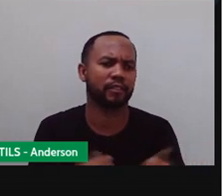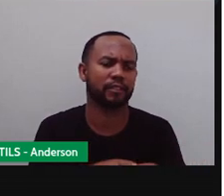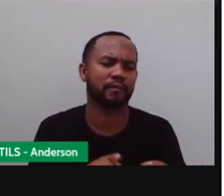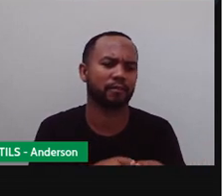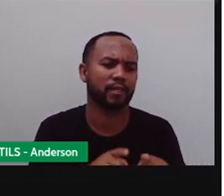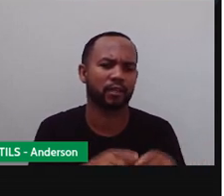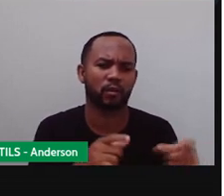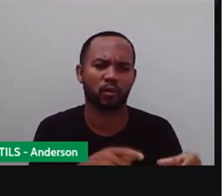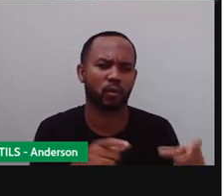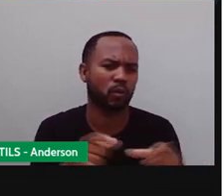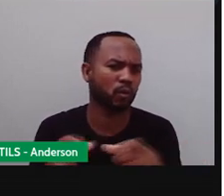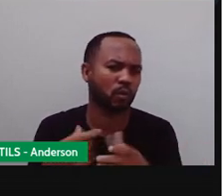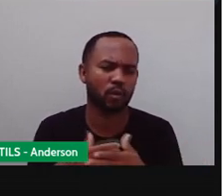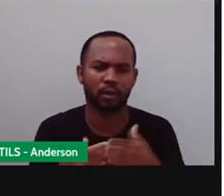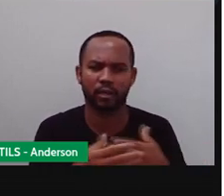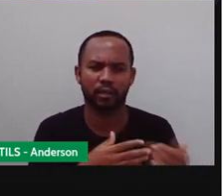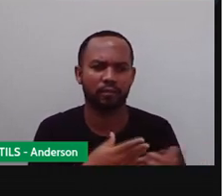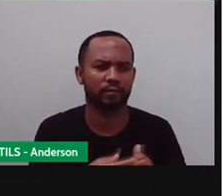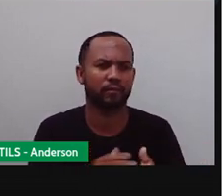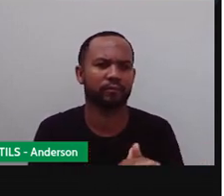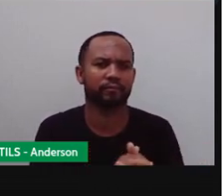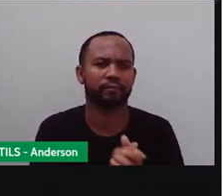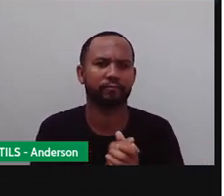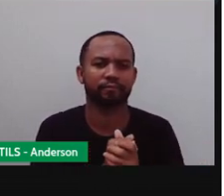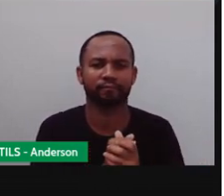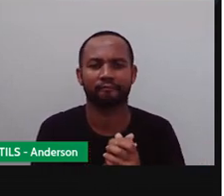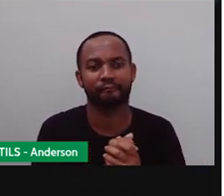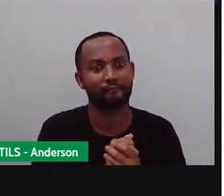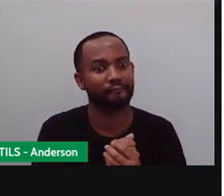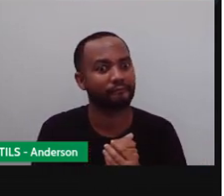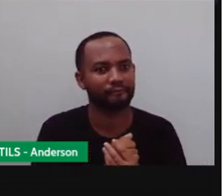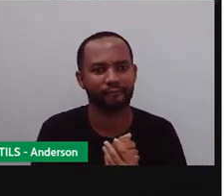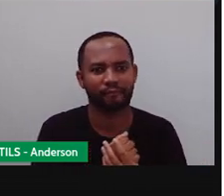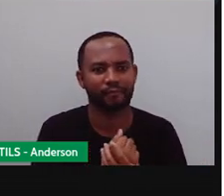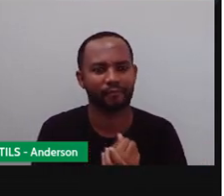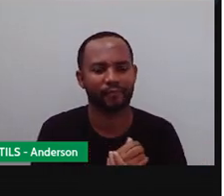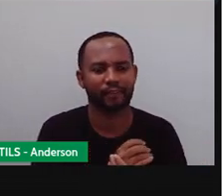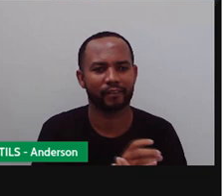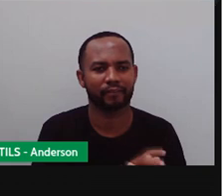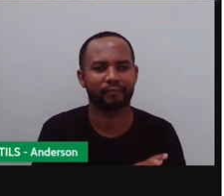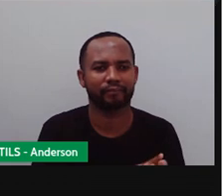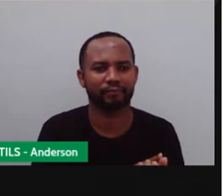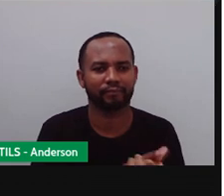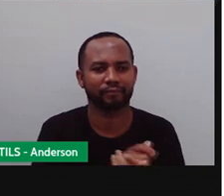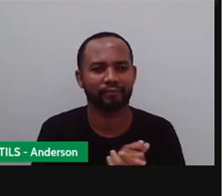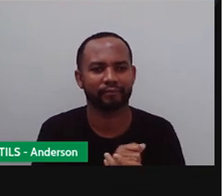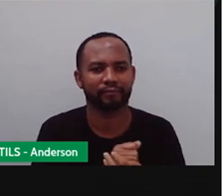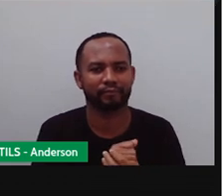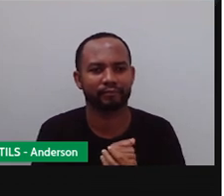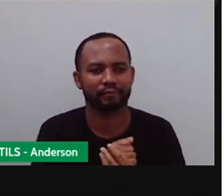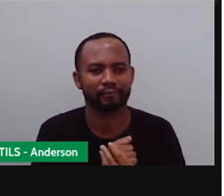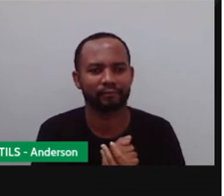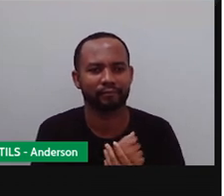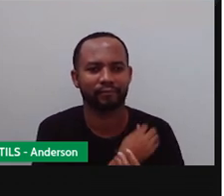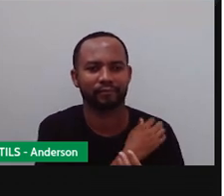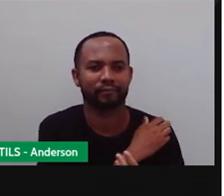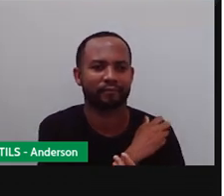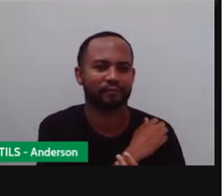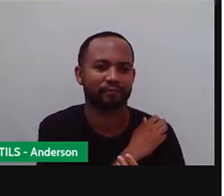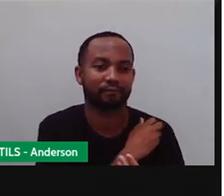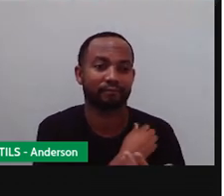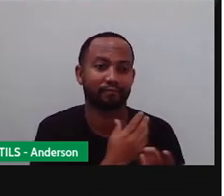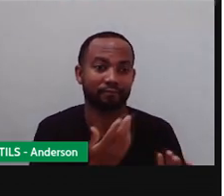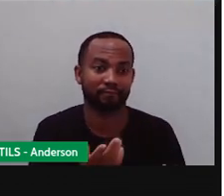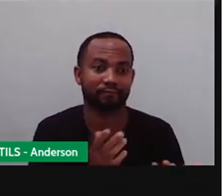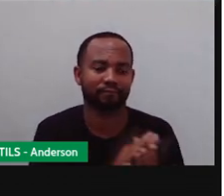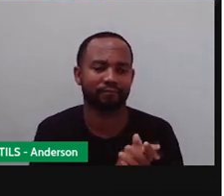Distrito de Maria Quitéria. Ipoaçu. Lembra de mais alguém? O pessoal de Jaiba. Certo? Tá? E se